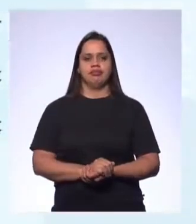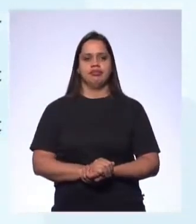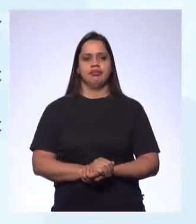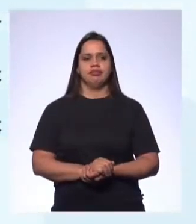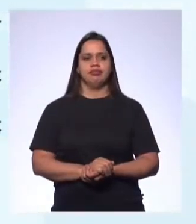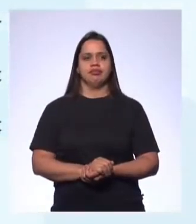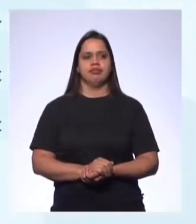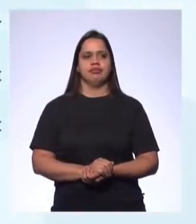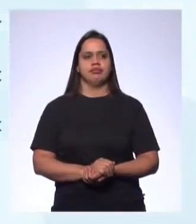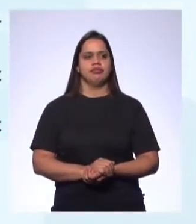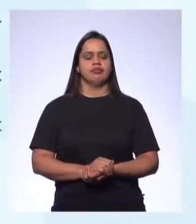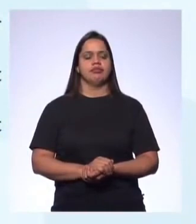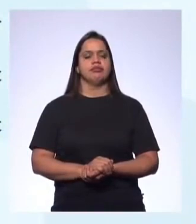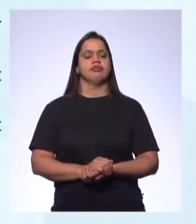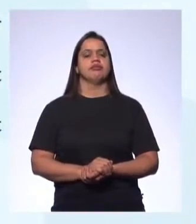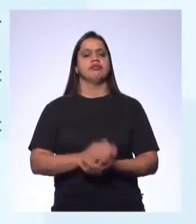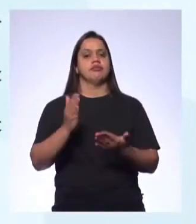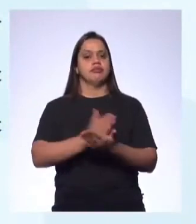página 45.